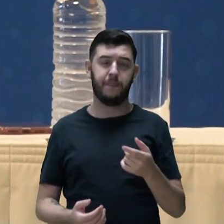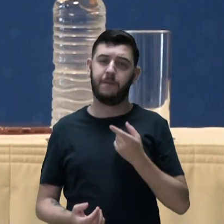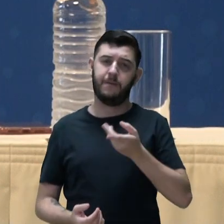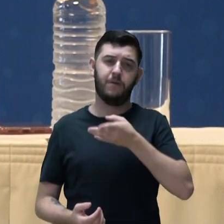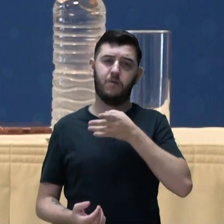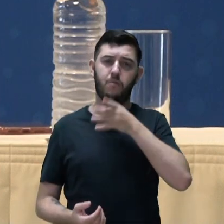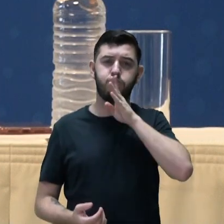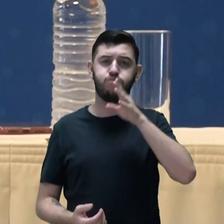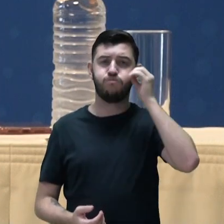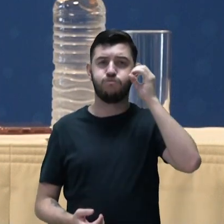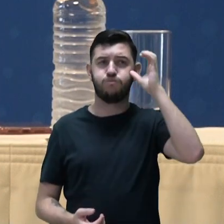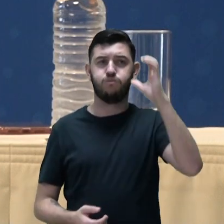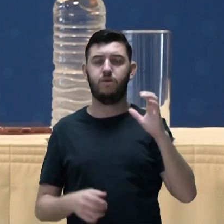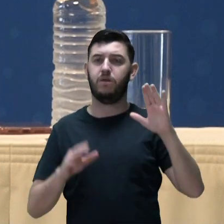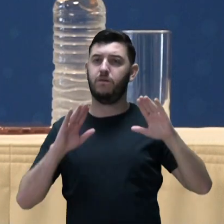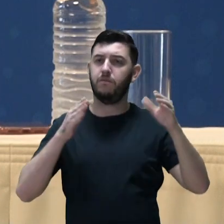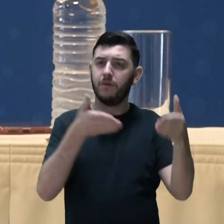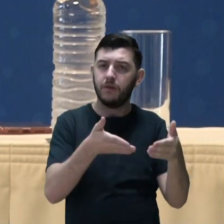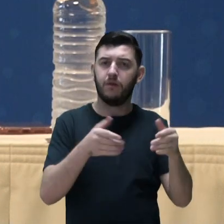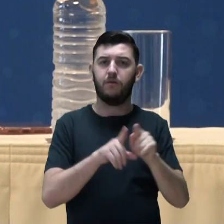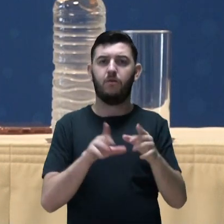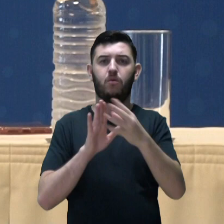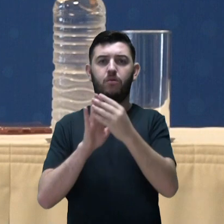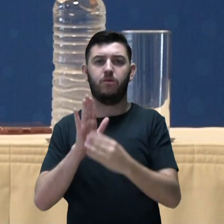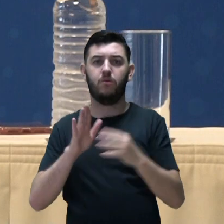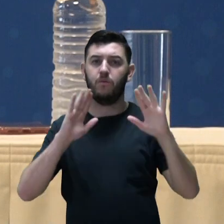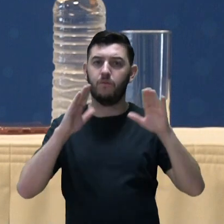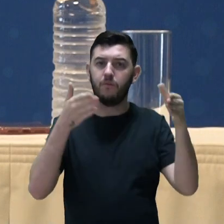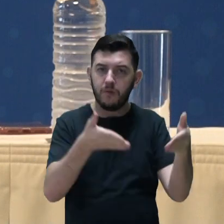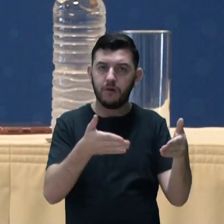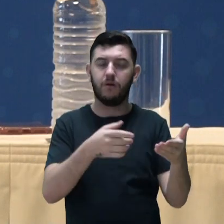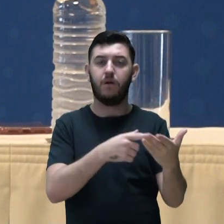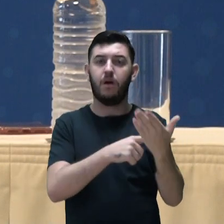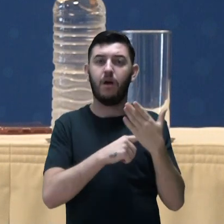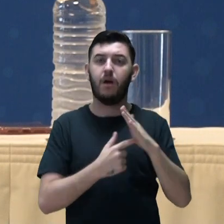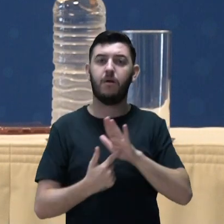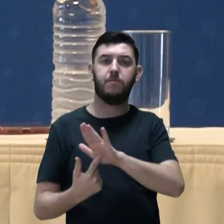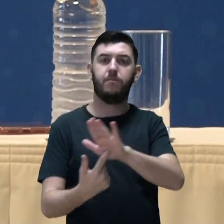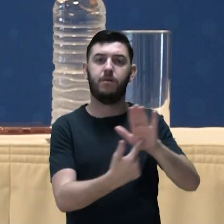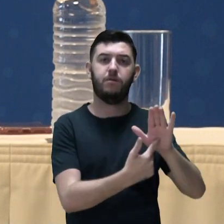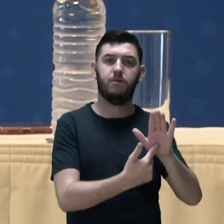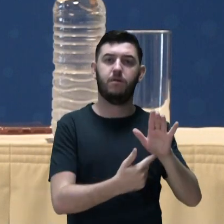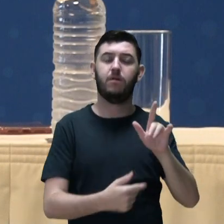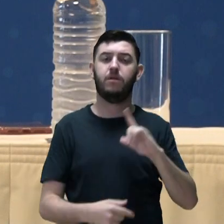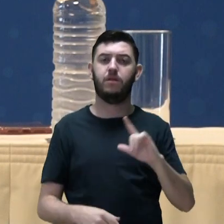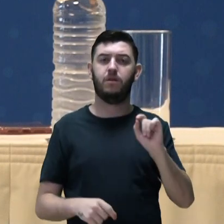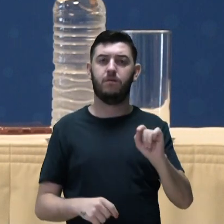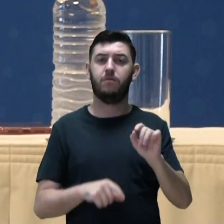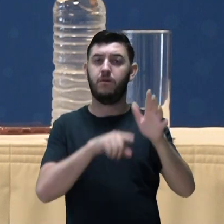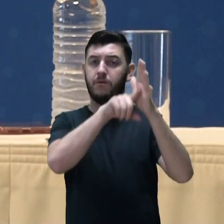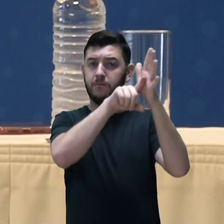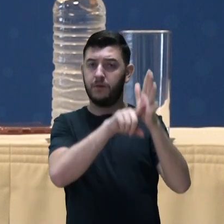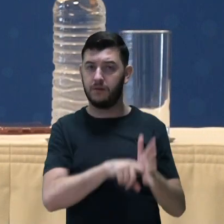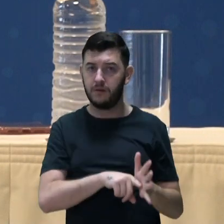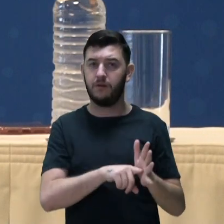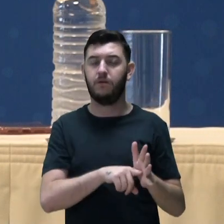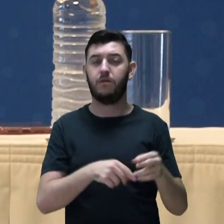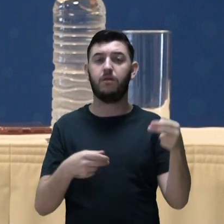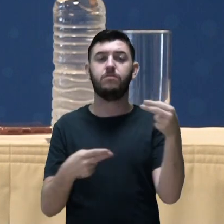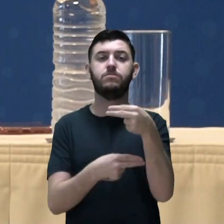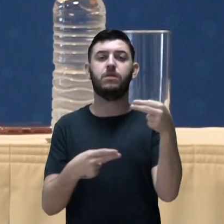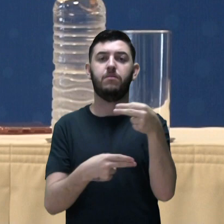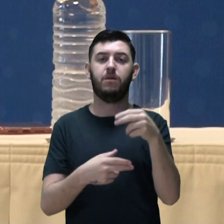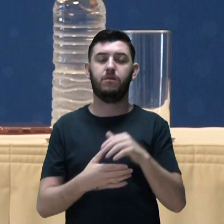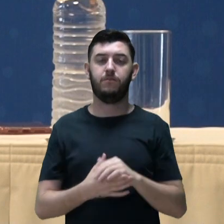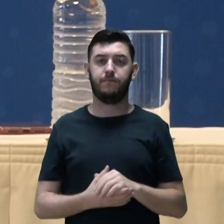conhecimentos específicos, conteúdos específicos que nos foram apresentados por meio de uma pesquisa realizada pelo